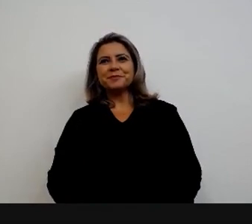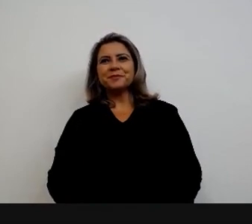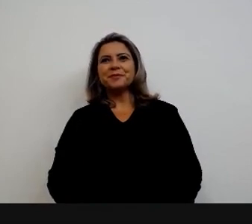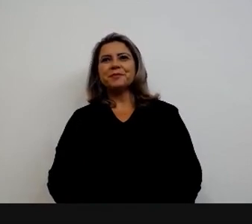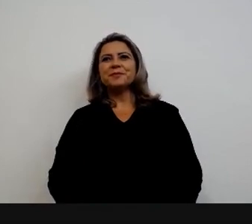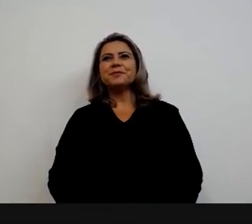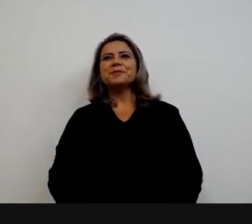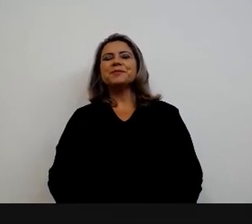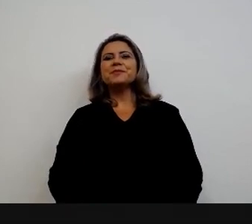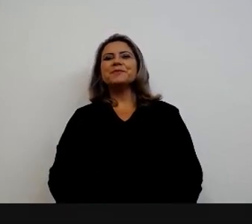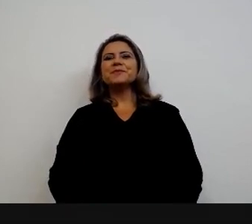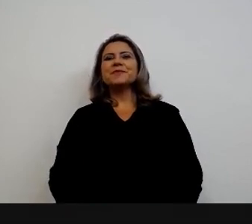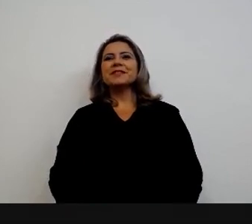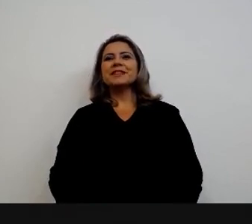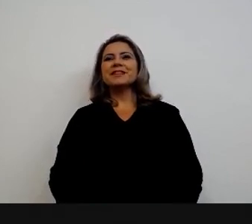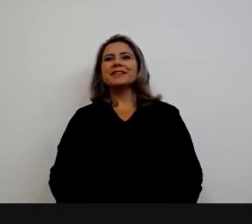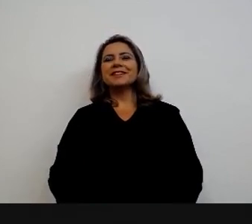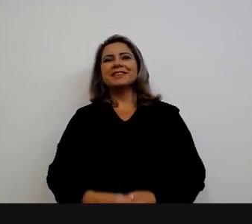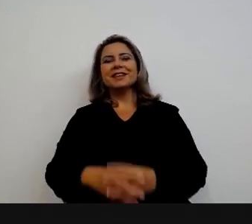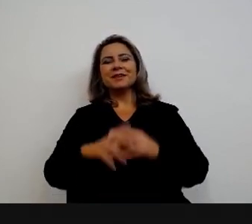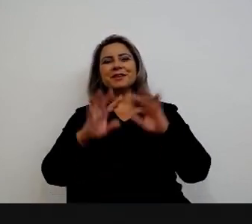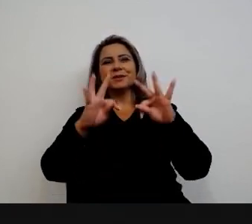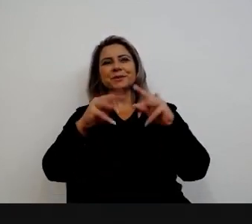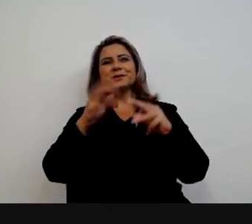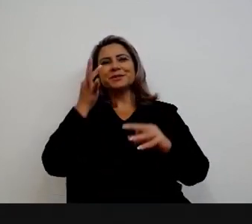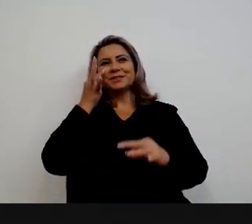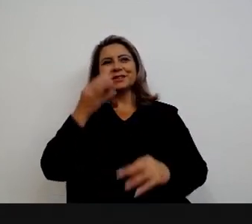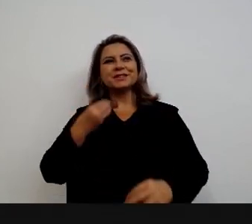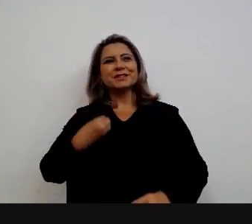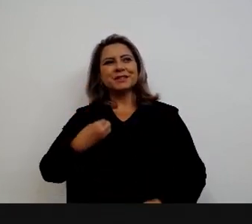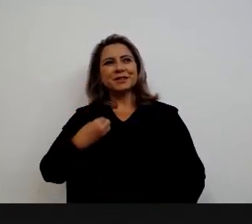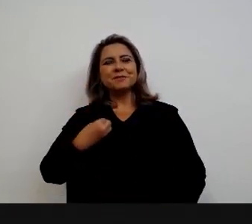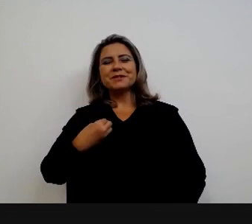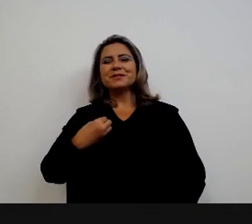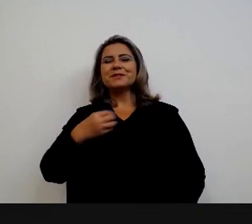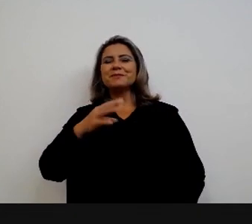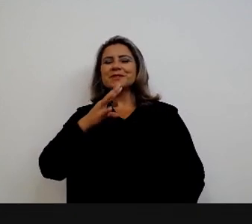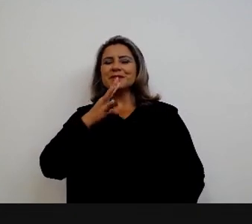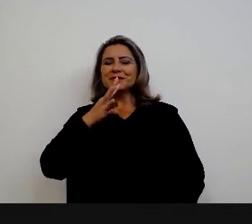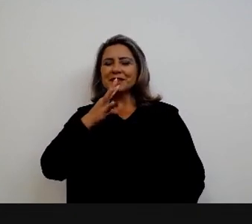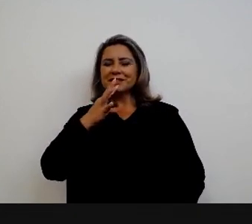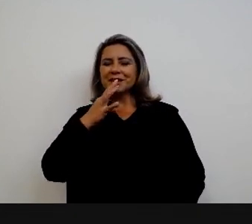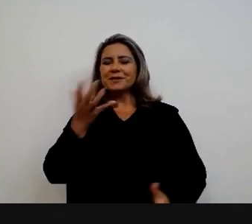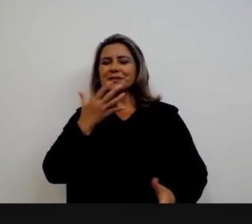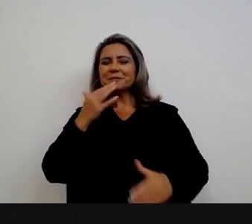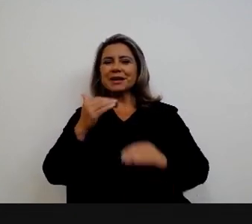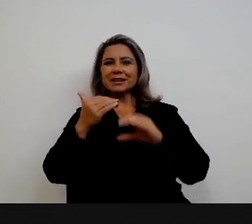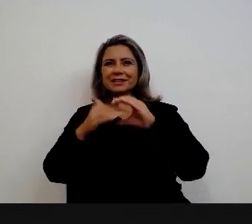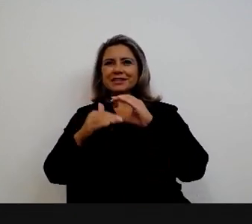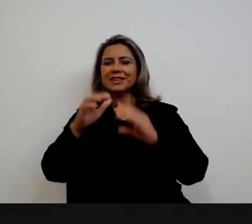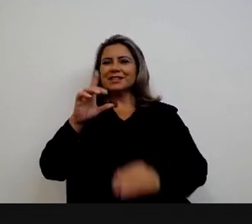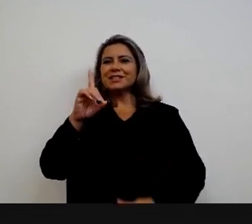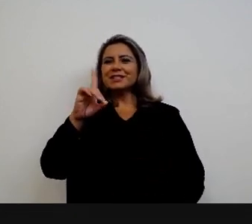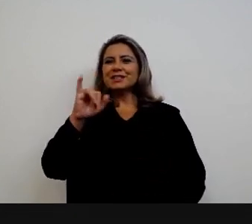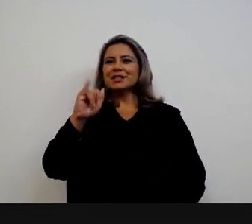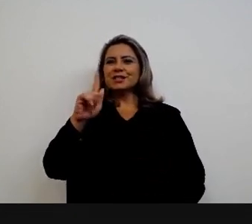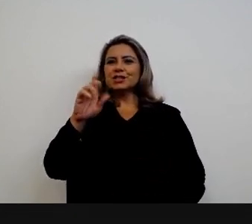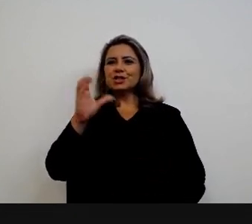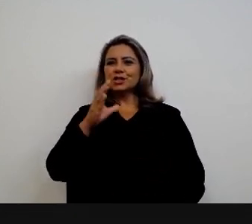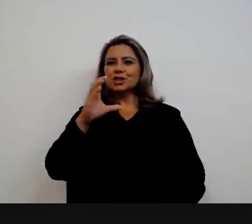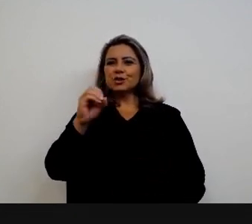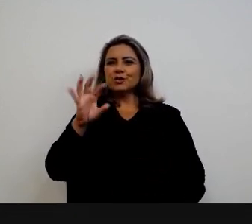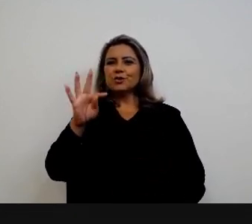mas e para todos aqui presentes também que quiserem conhecer mais estamos sempre à disposição meu e-mail é diogocosta arroba